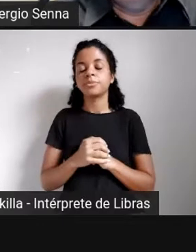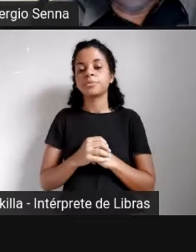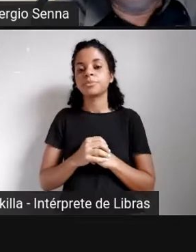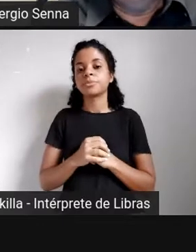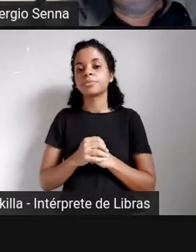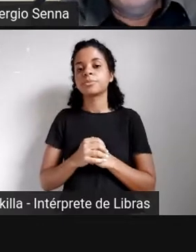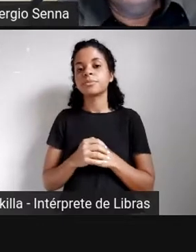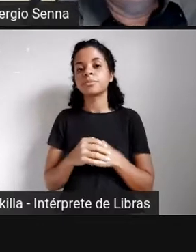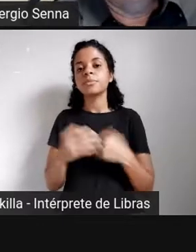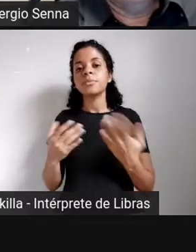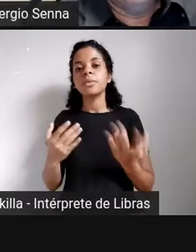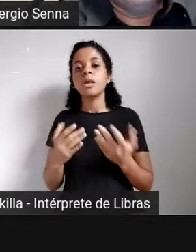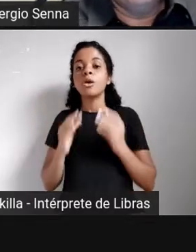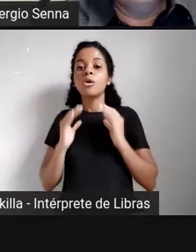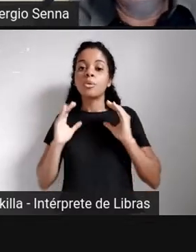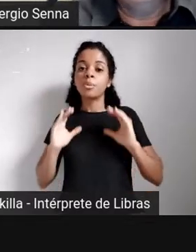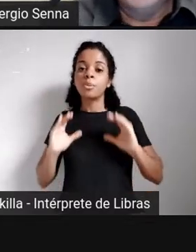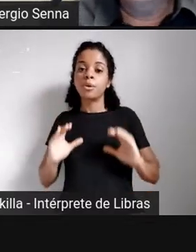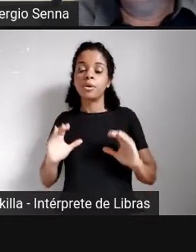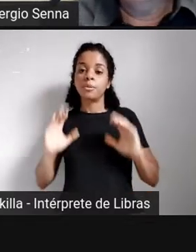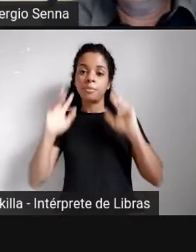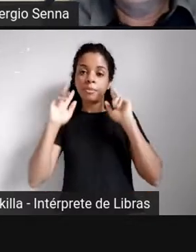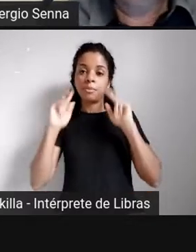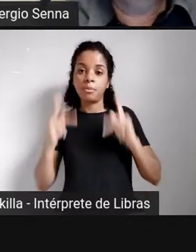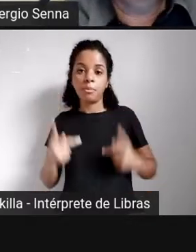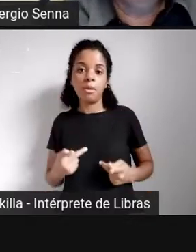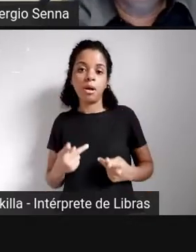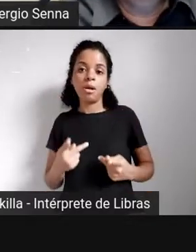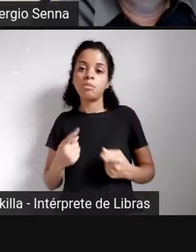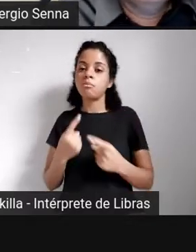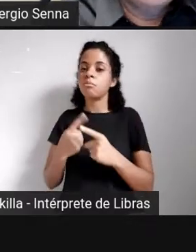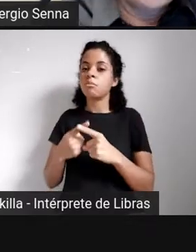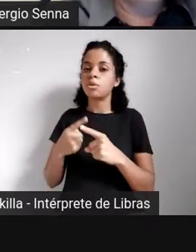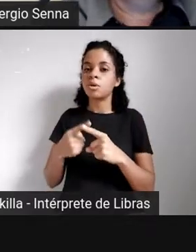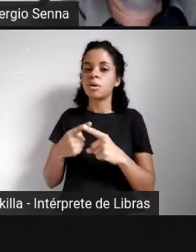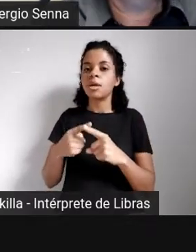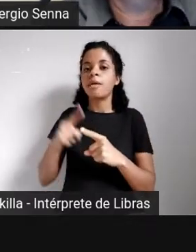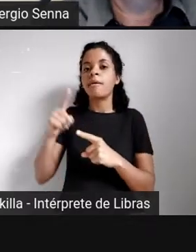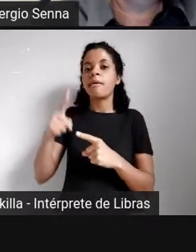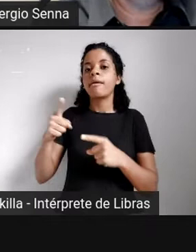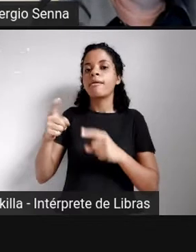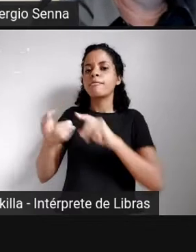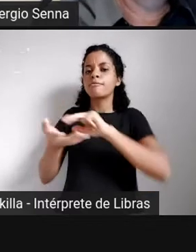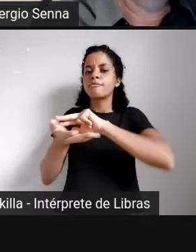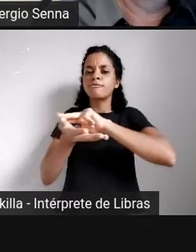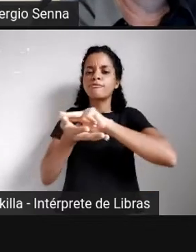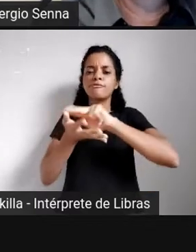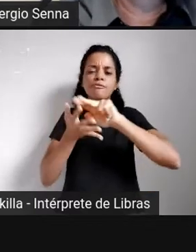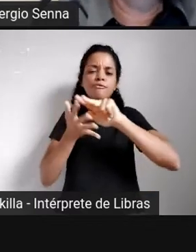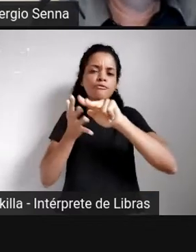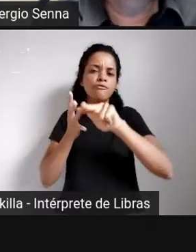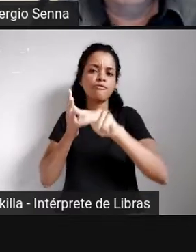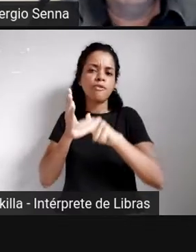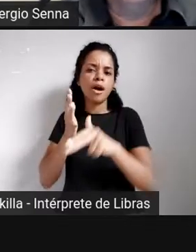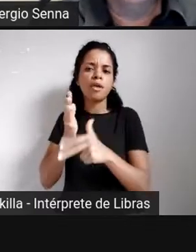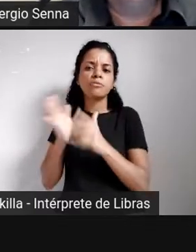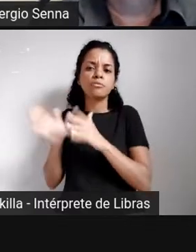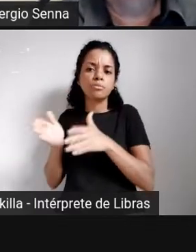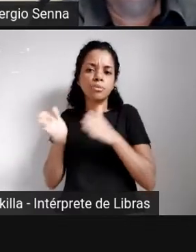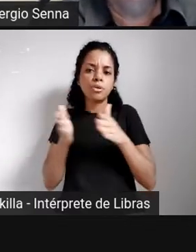O comportamento humano é resultado do entrelaçamento de diversos processos, tanto fisiológicos como